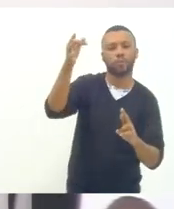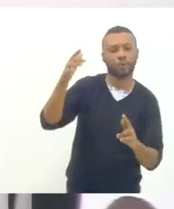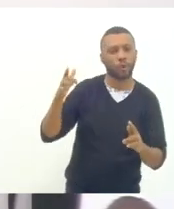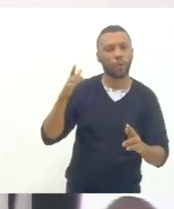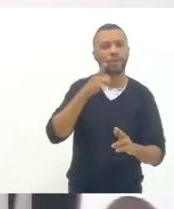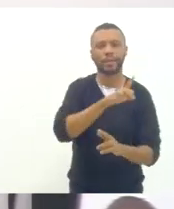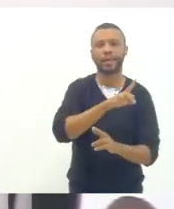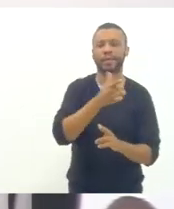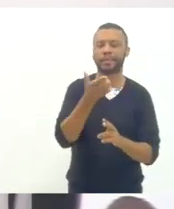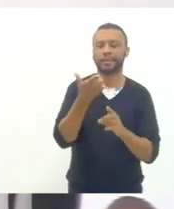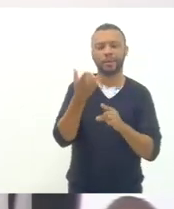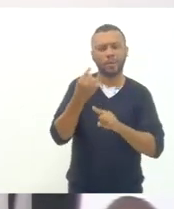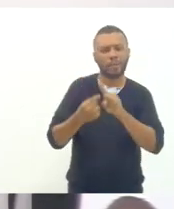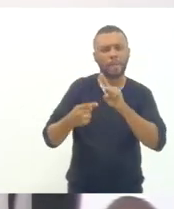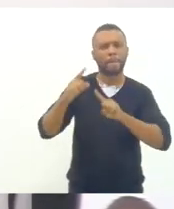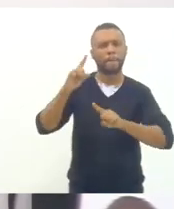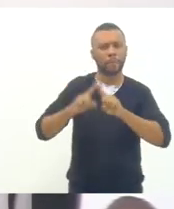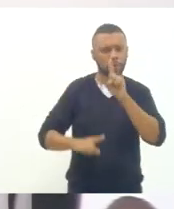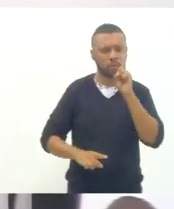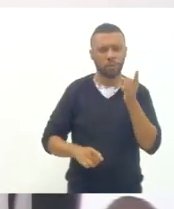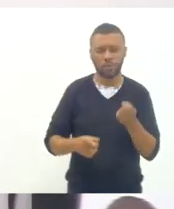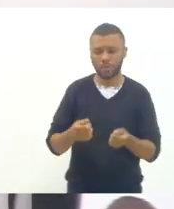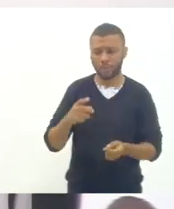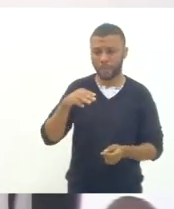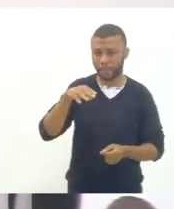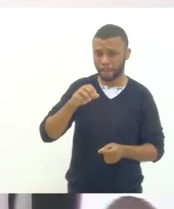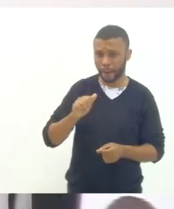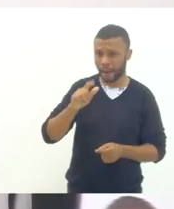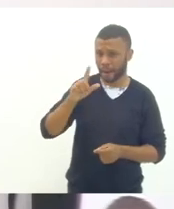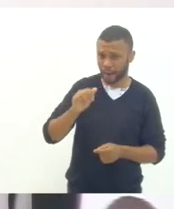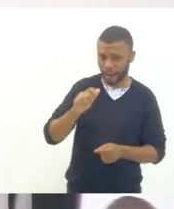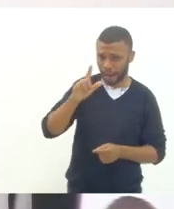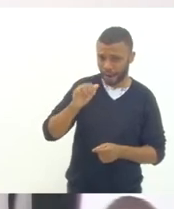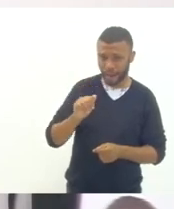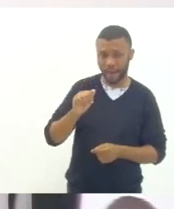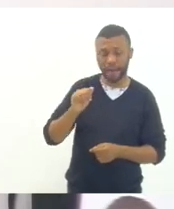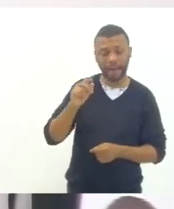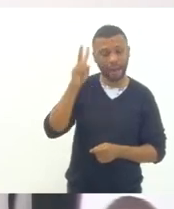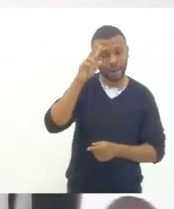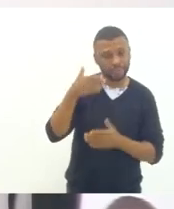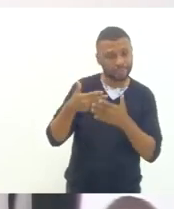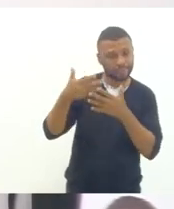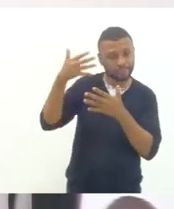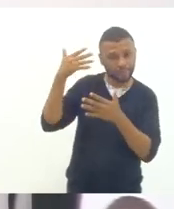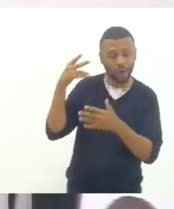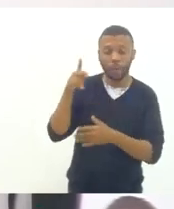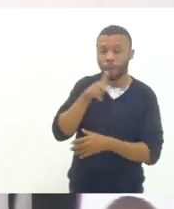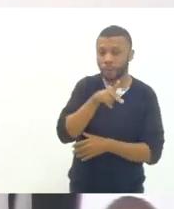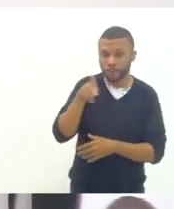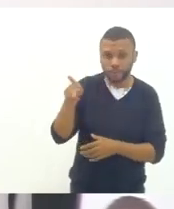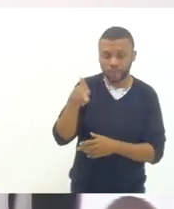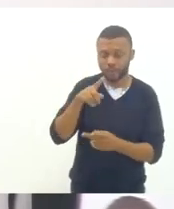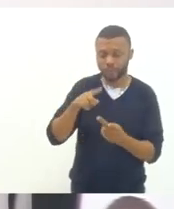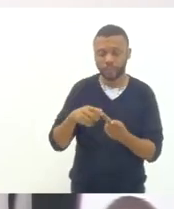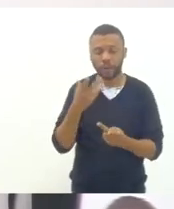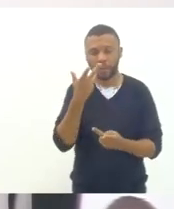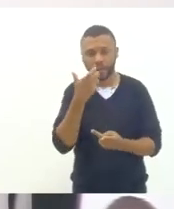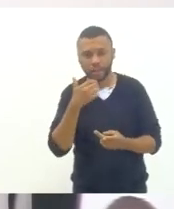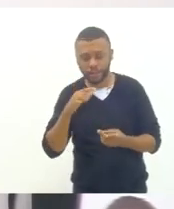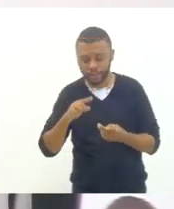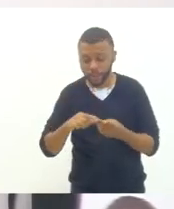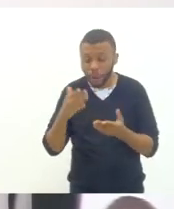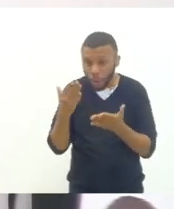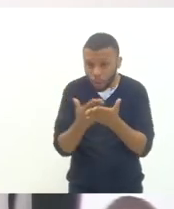em abundância Malala uma vez disse uma criança um professor um livro uma caneta